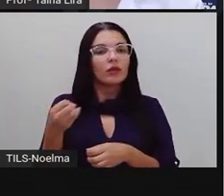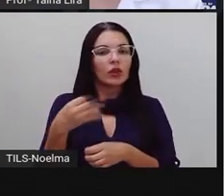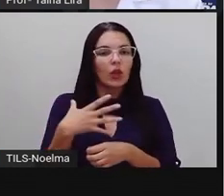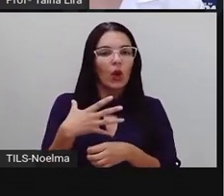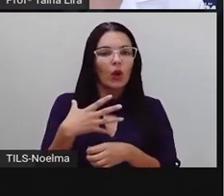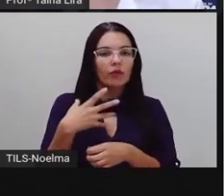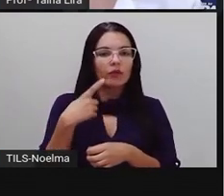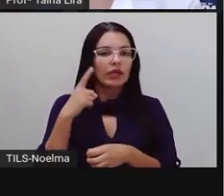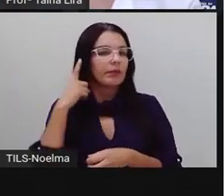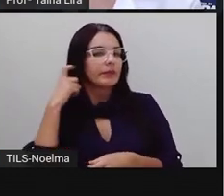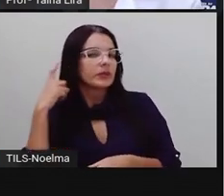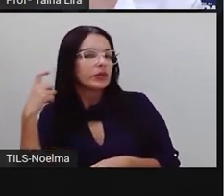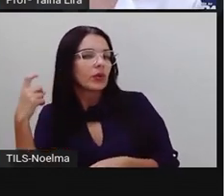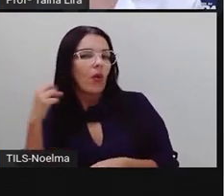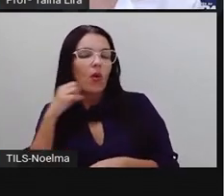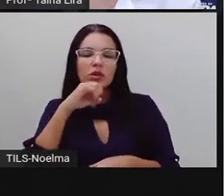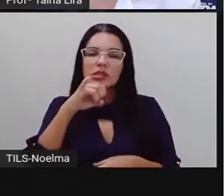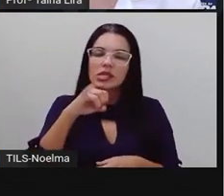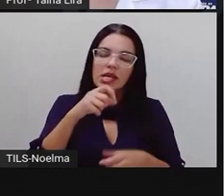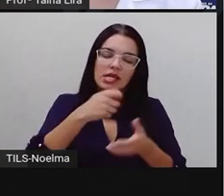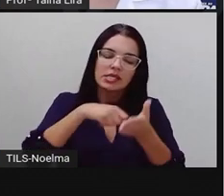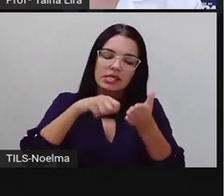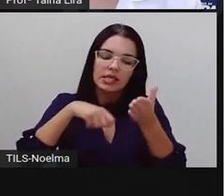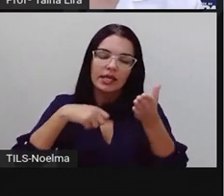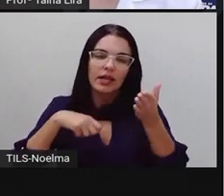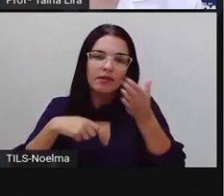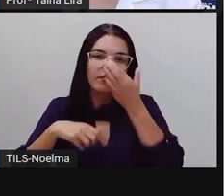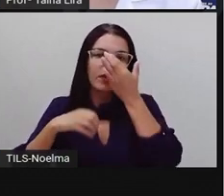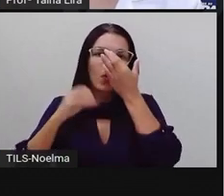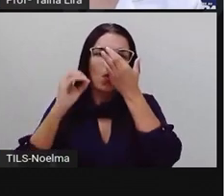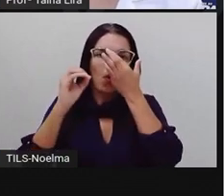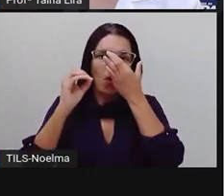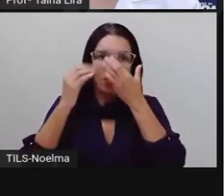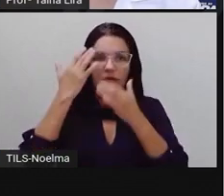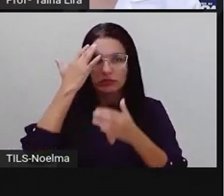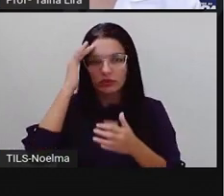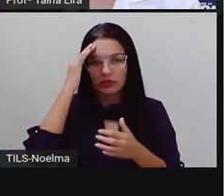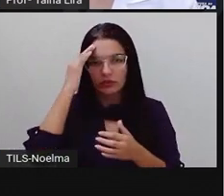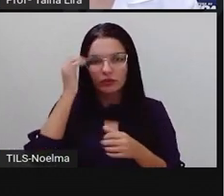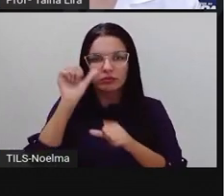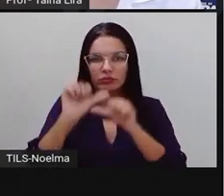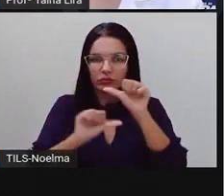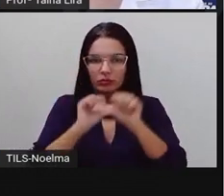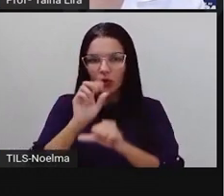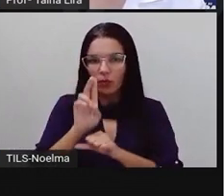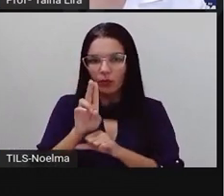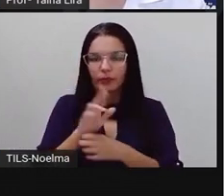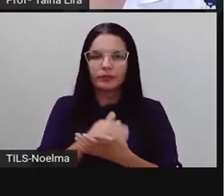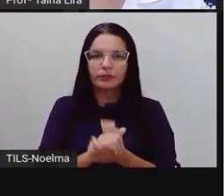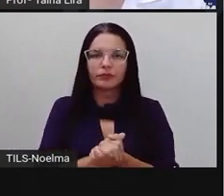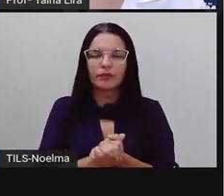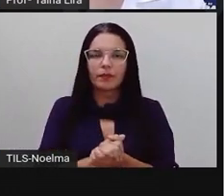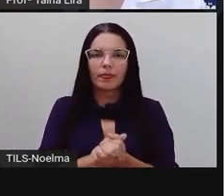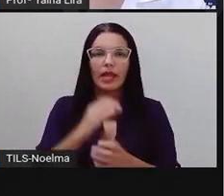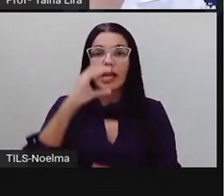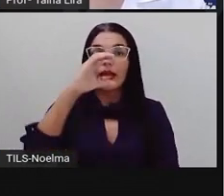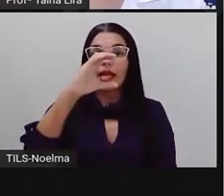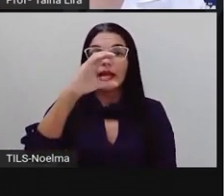perceber o som, ver por que é que escrevemos aí com O e não com U, tá bom? Então, olha lá.